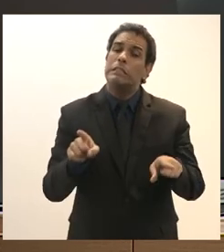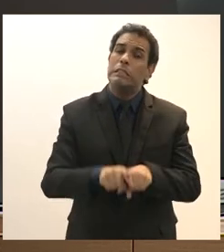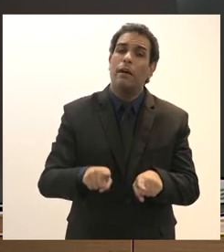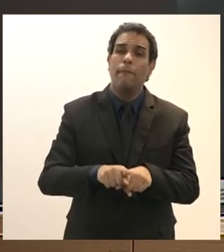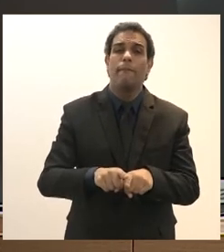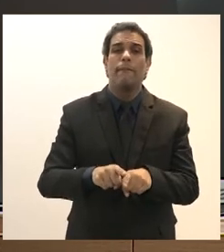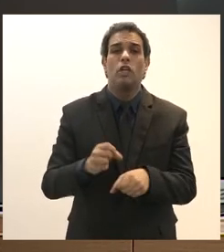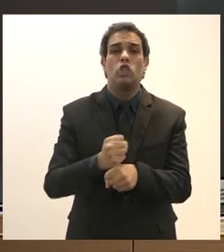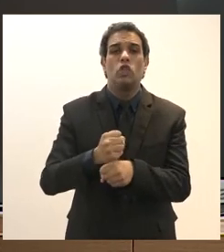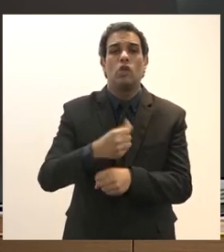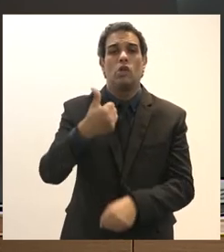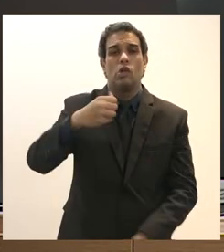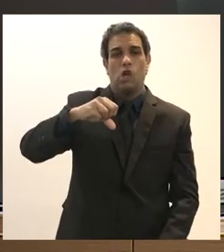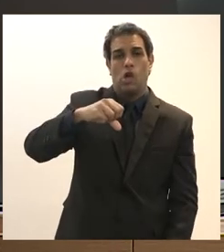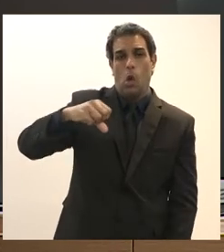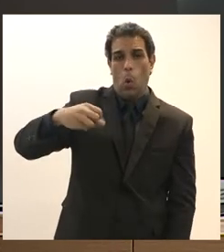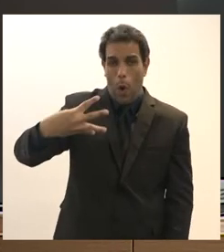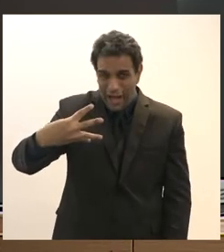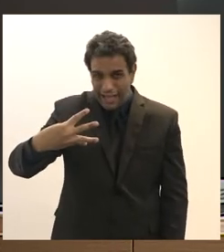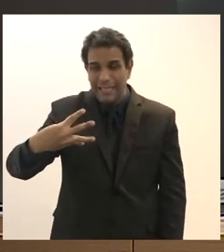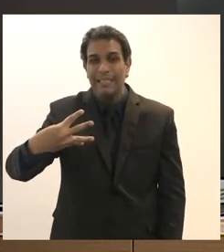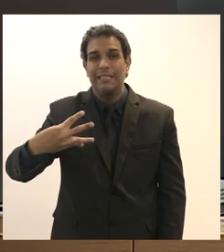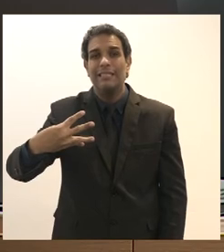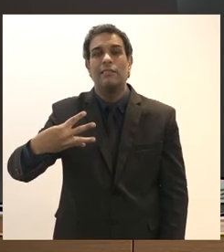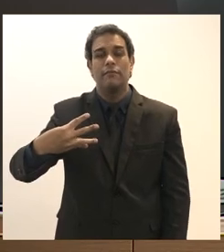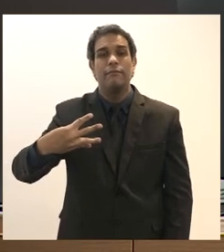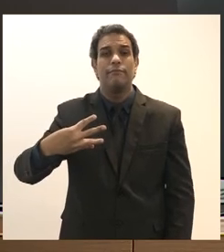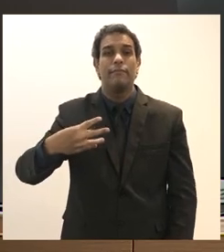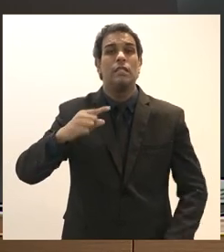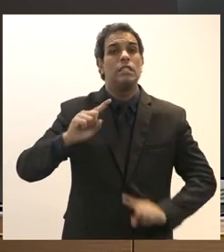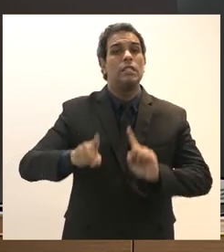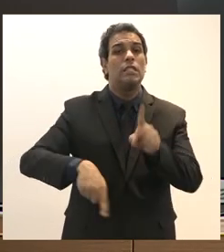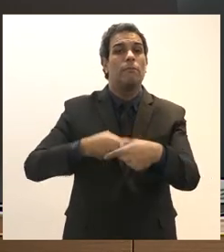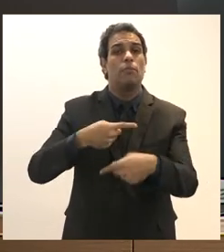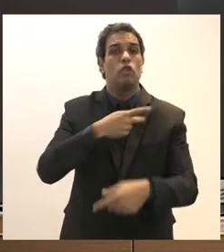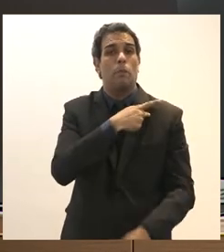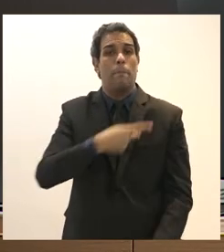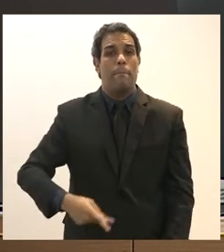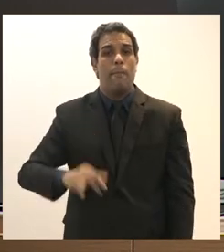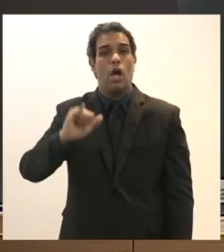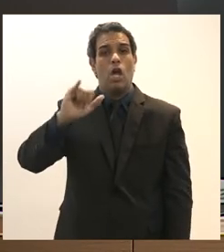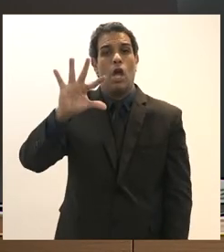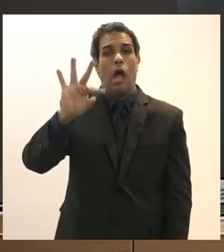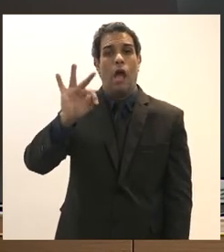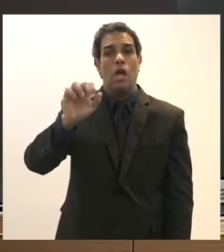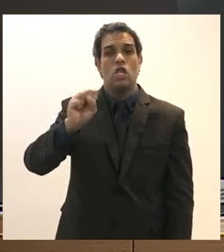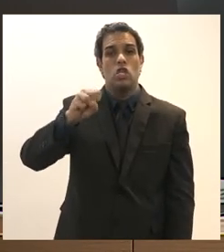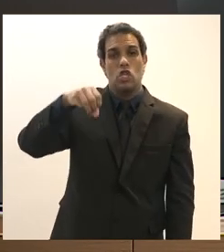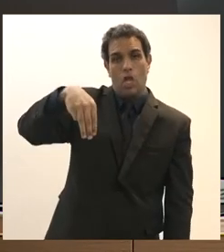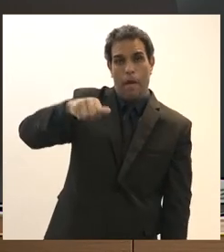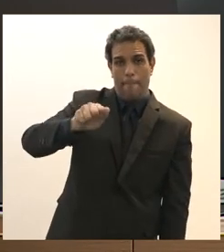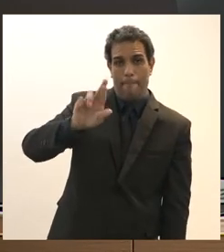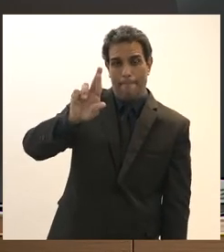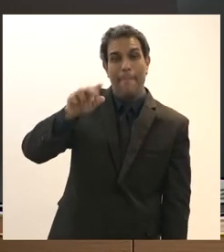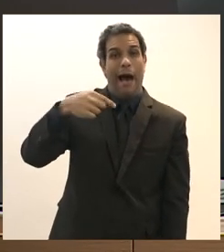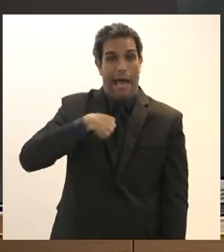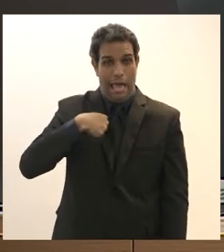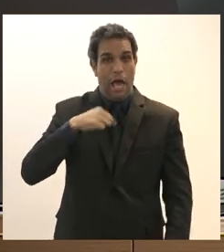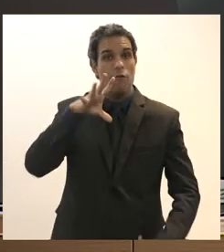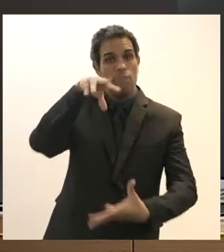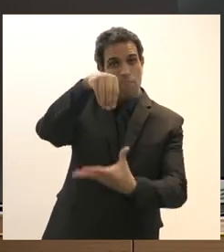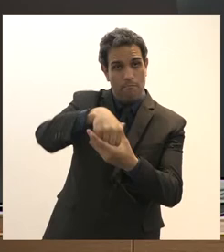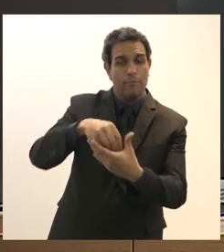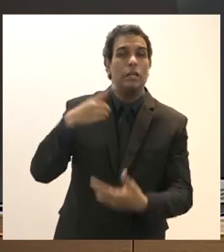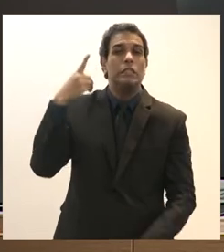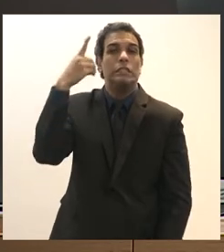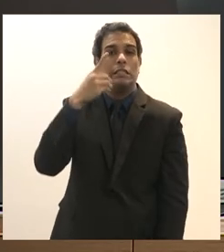que o primeiro presidente eleito Collor veio impeachment Itamar houve uma tentativa e eu ainda estava lá como deputado federal